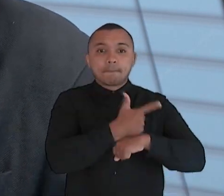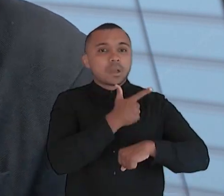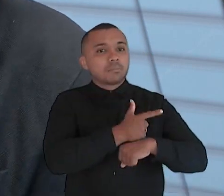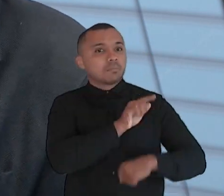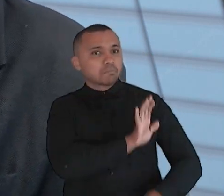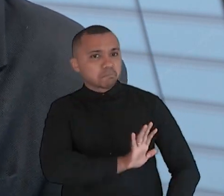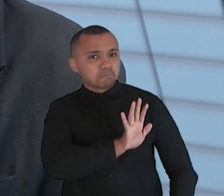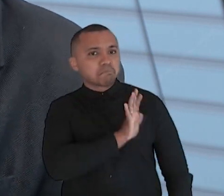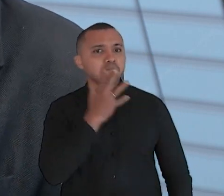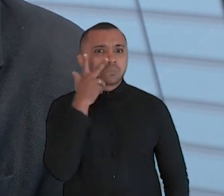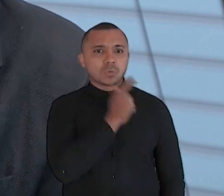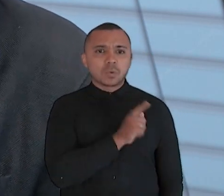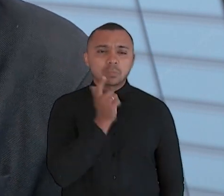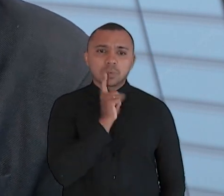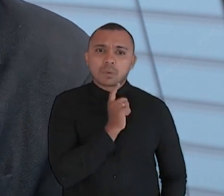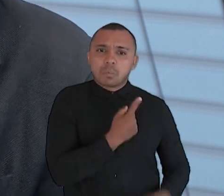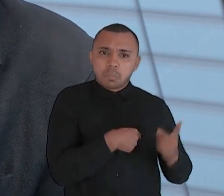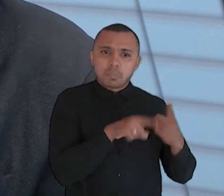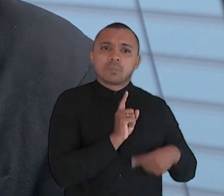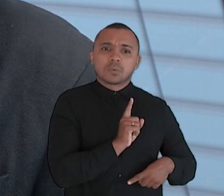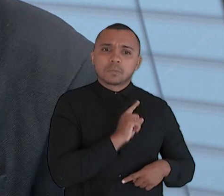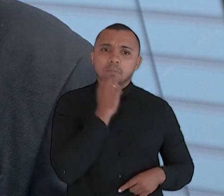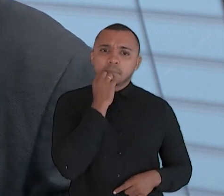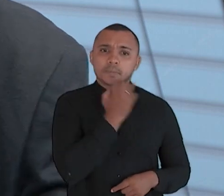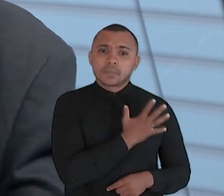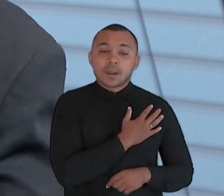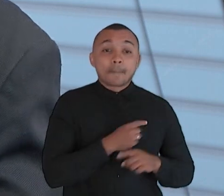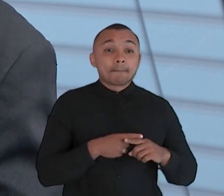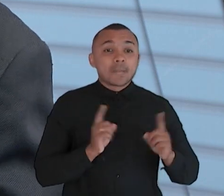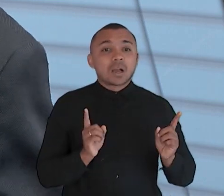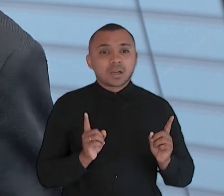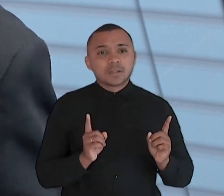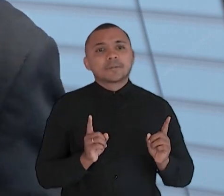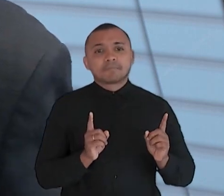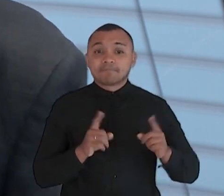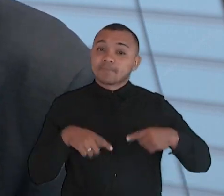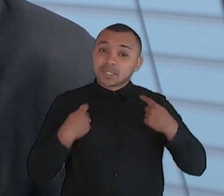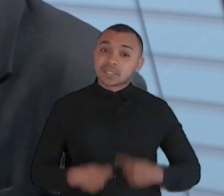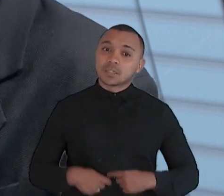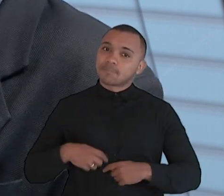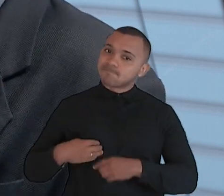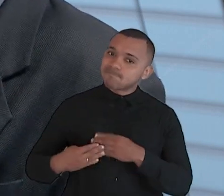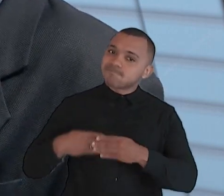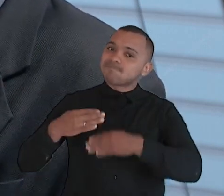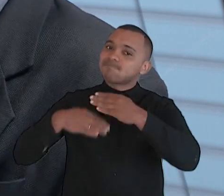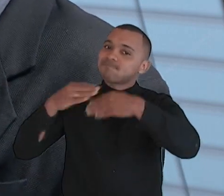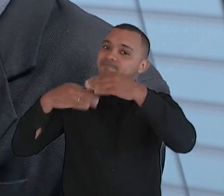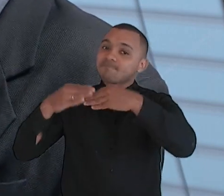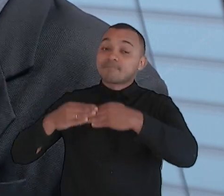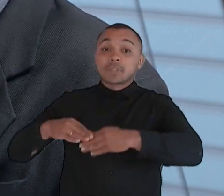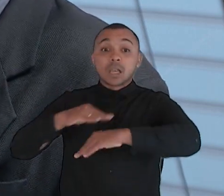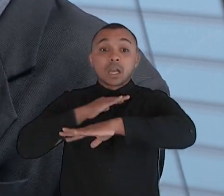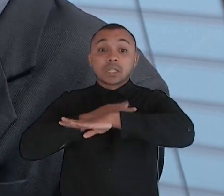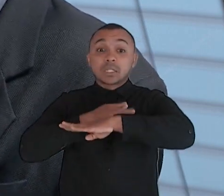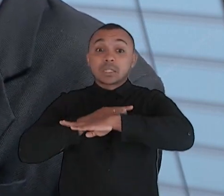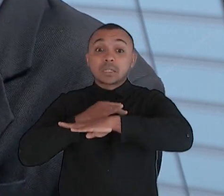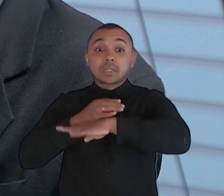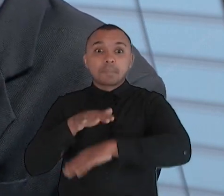muito bonita e democrática. Mas nós precisamos avançar. Nós somos hoje a maior cidade